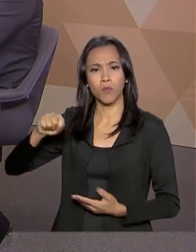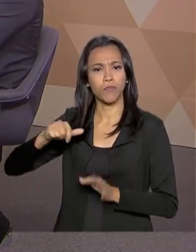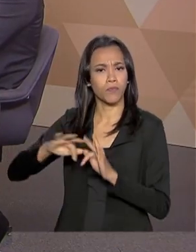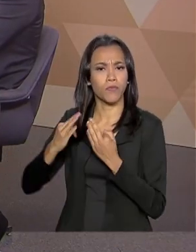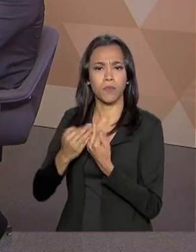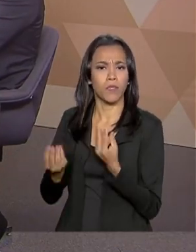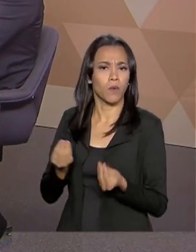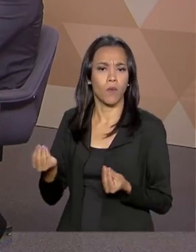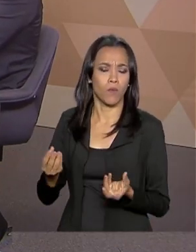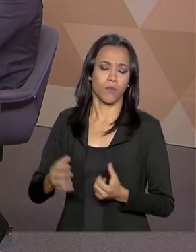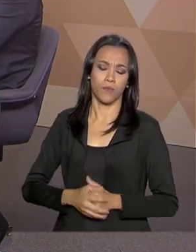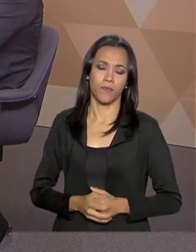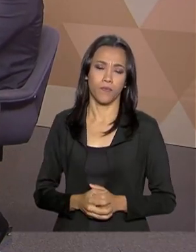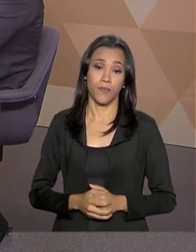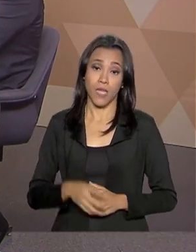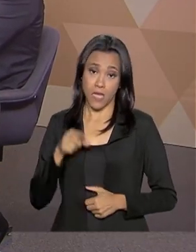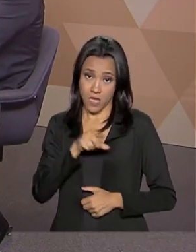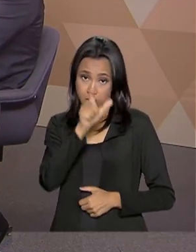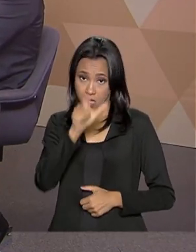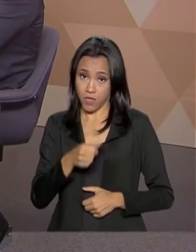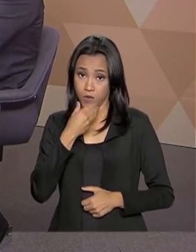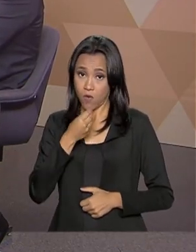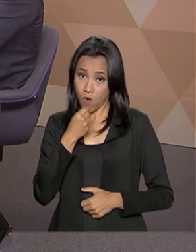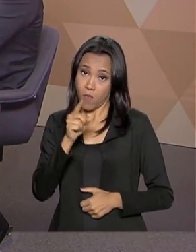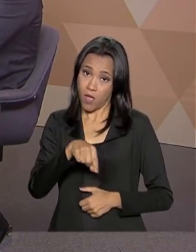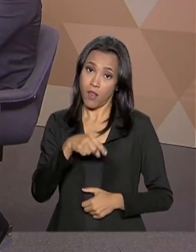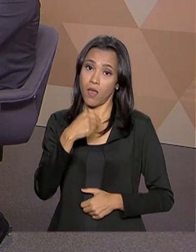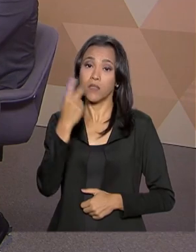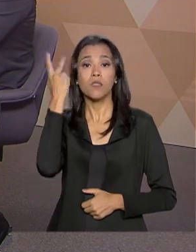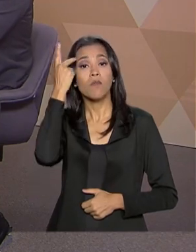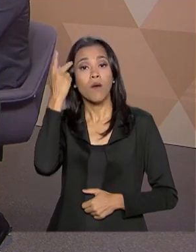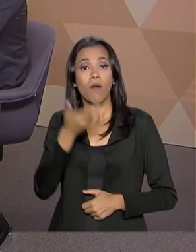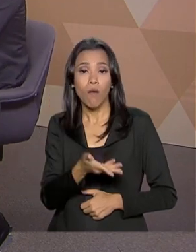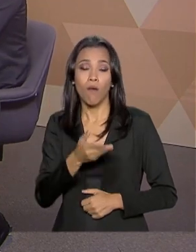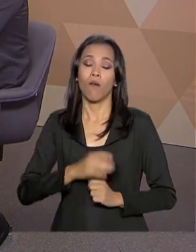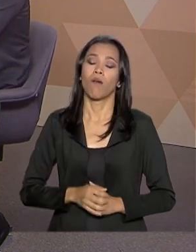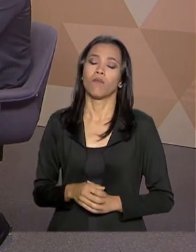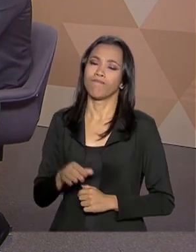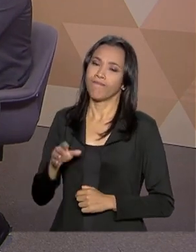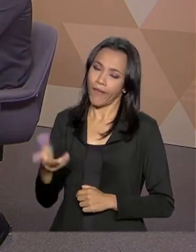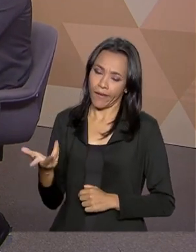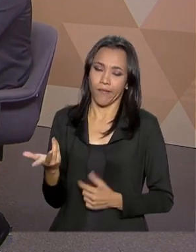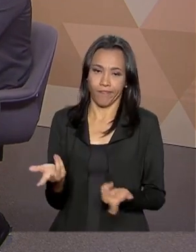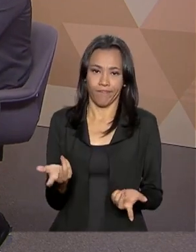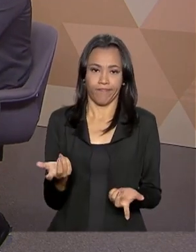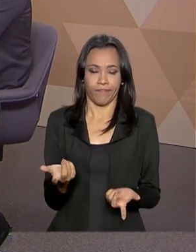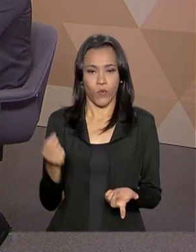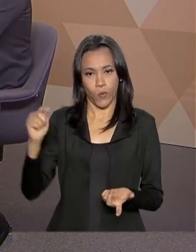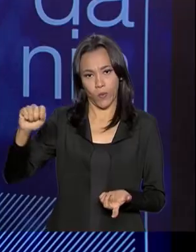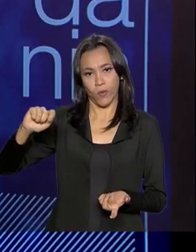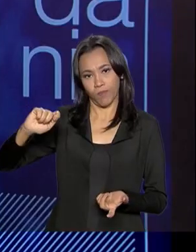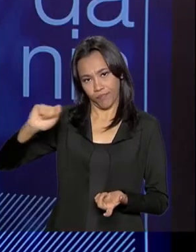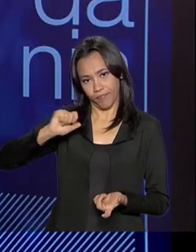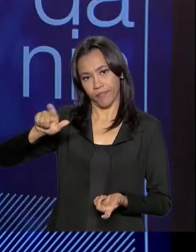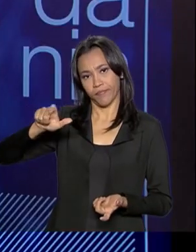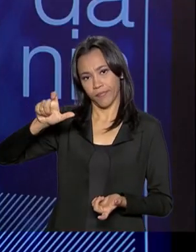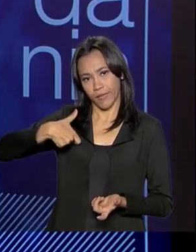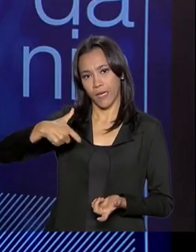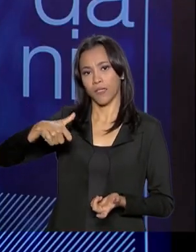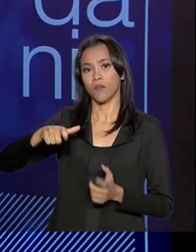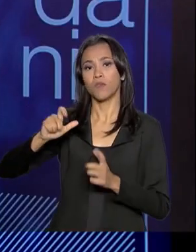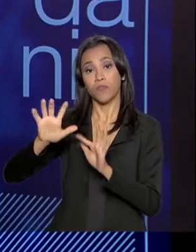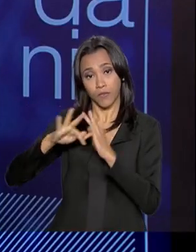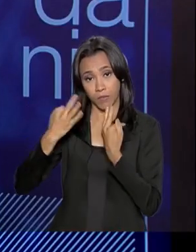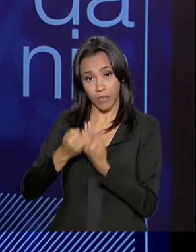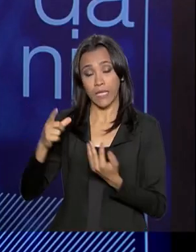O Ronald Jantik, ele é autônomo lá de São Paulo. O Bolsa Família, ele tem critérios, né? A renda familiar per